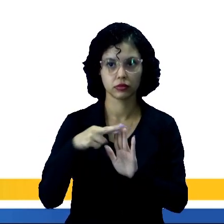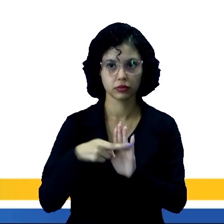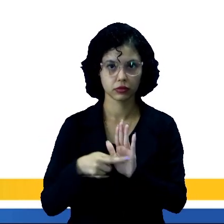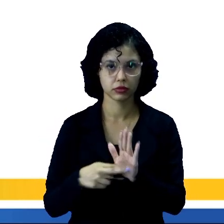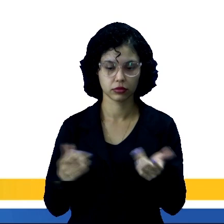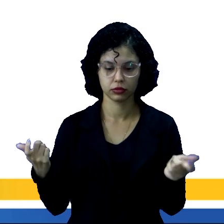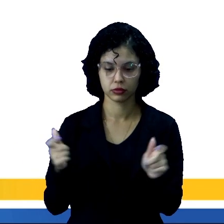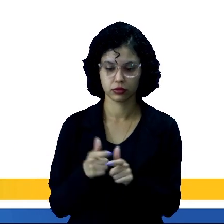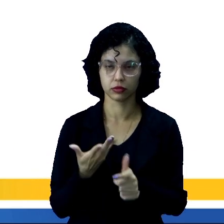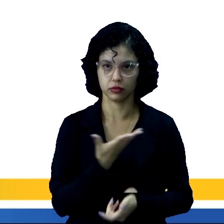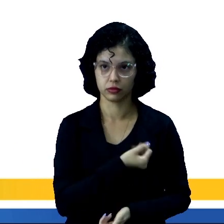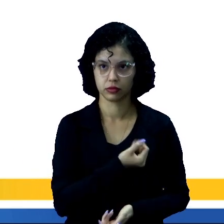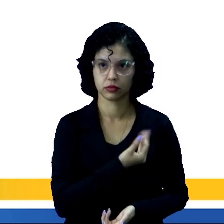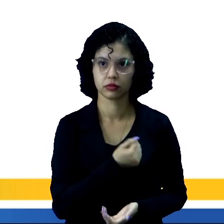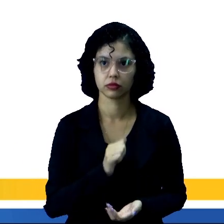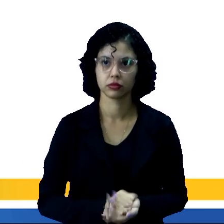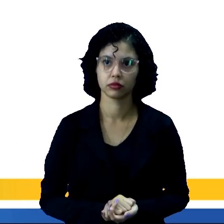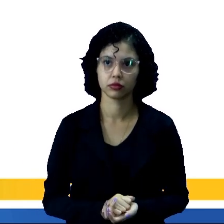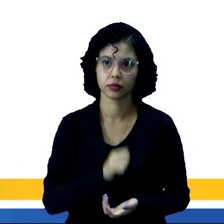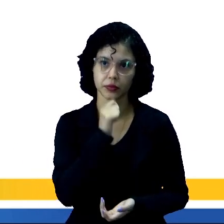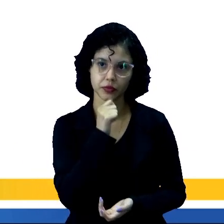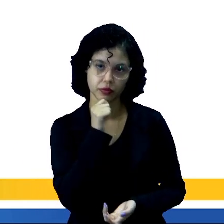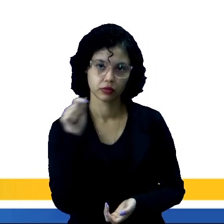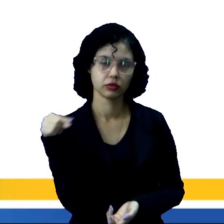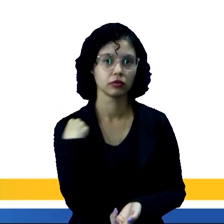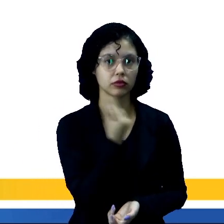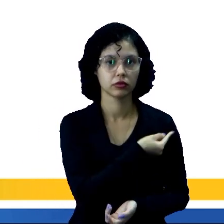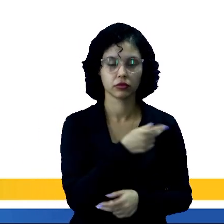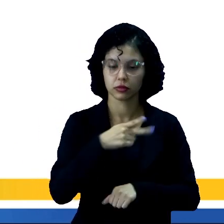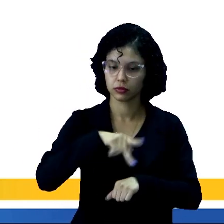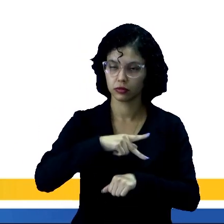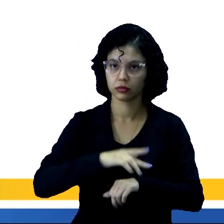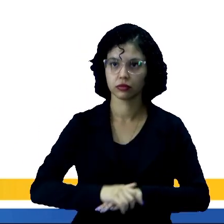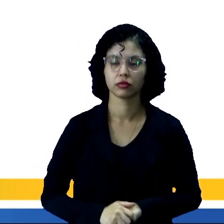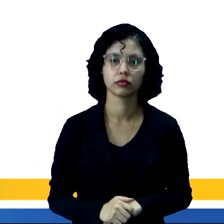no número de habitantes indígenas no nosso país.